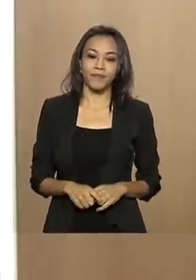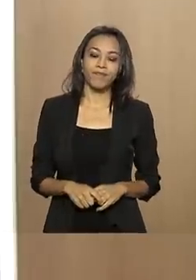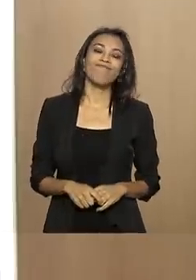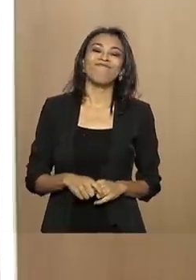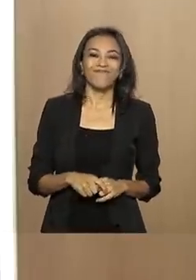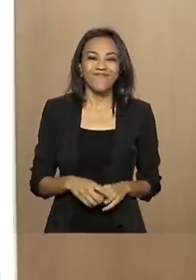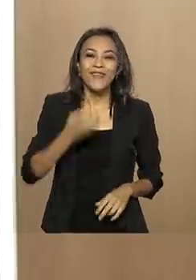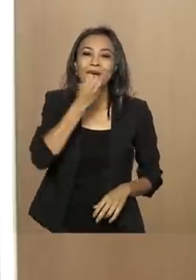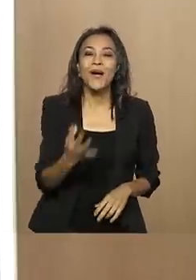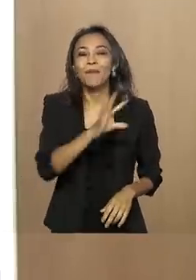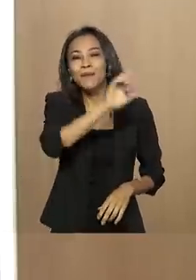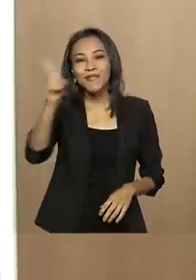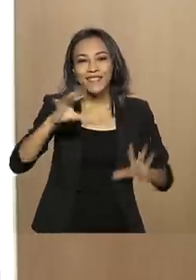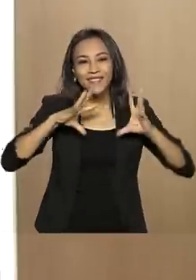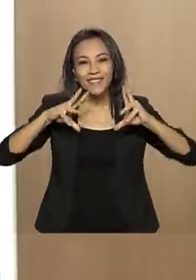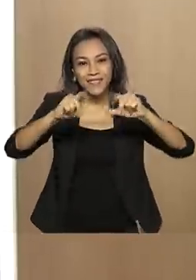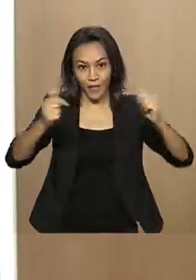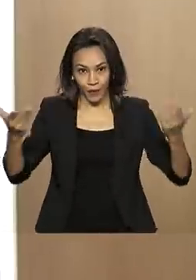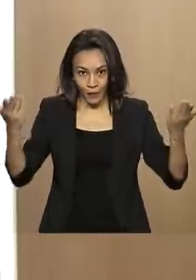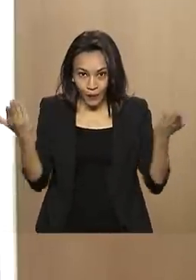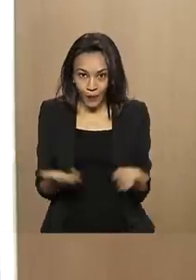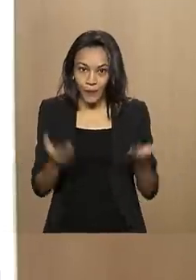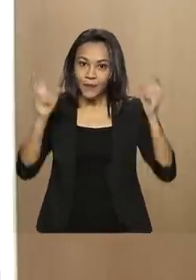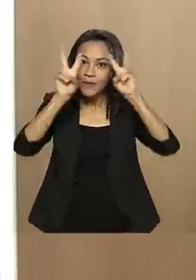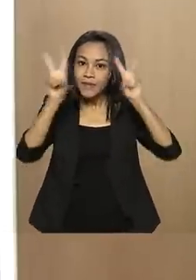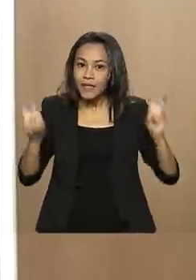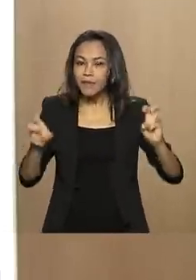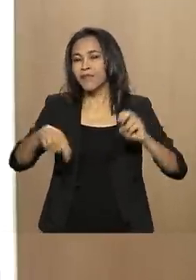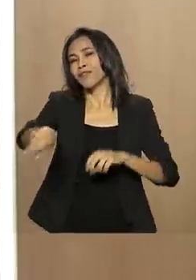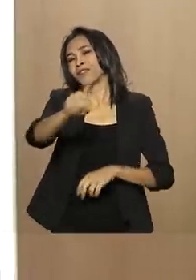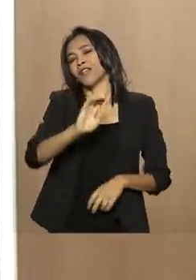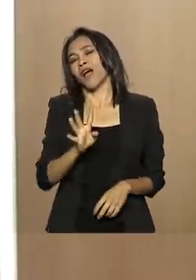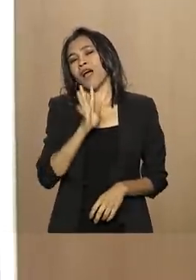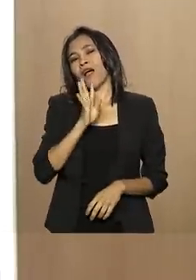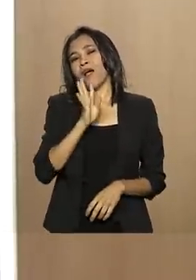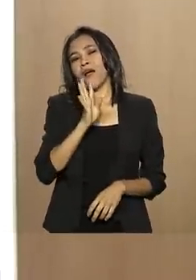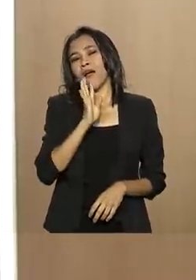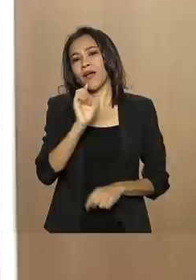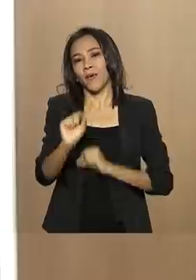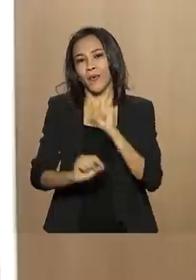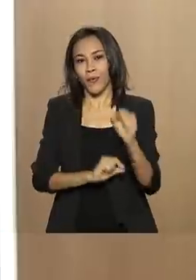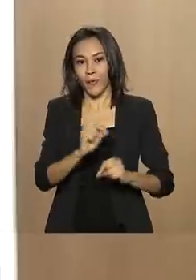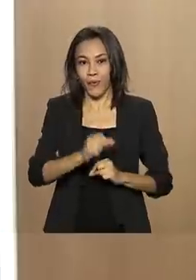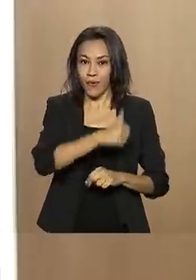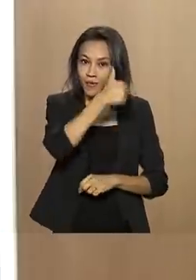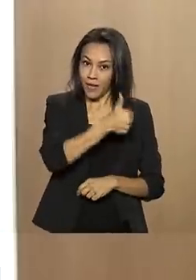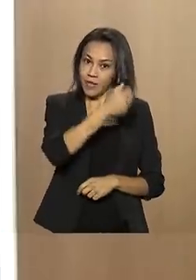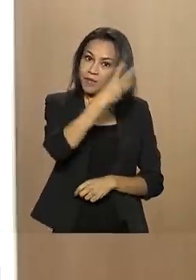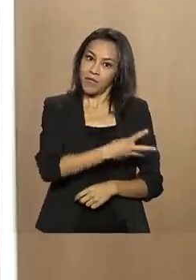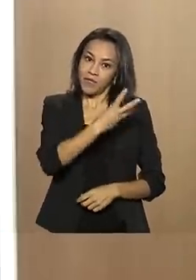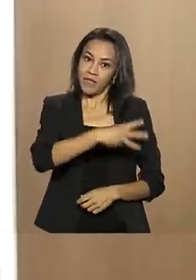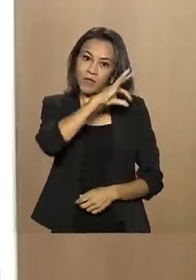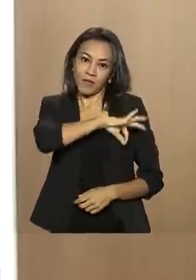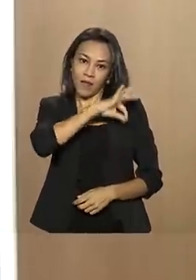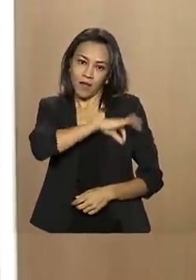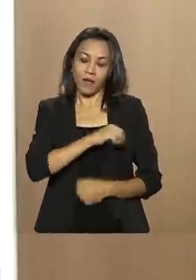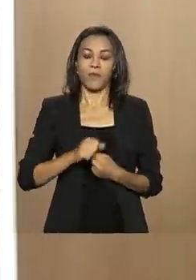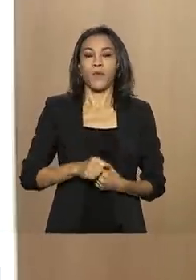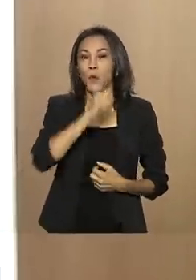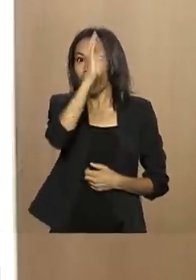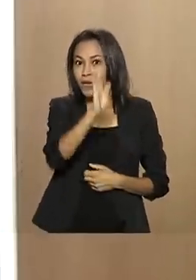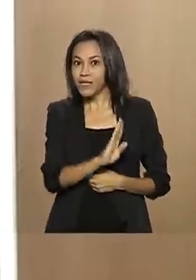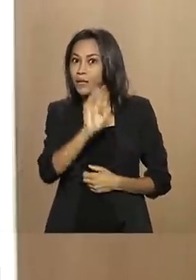Bom dia, bom dia a todos. O nosso tema de hoje é algo bastante conhecido dos brasileiros. O 13º. O Brasil é um dos